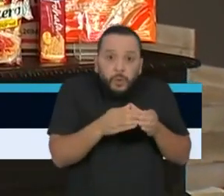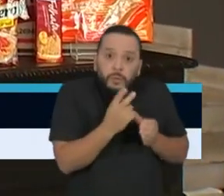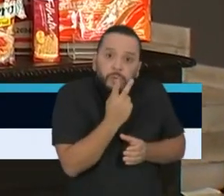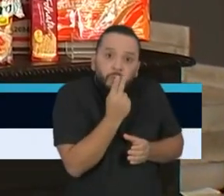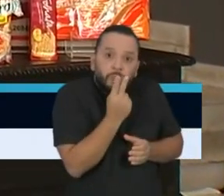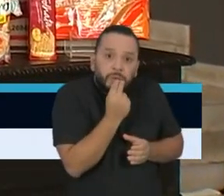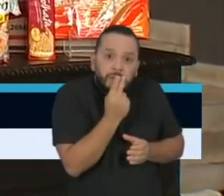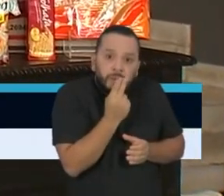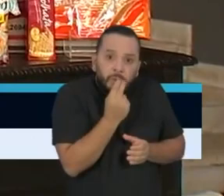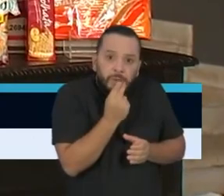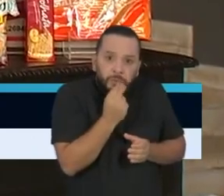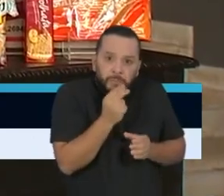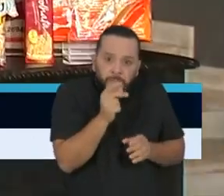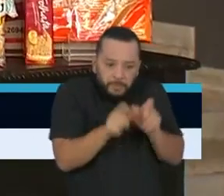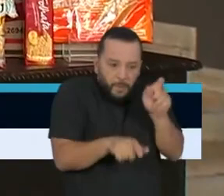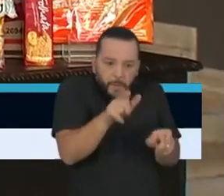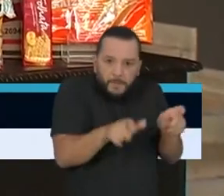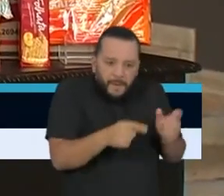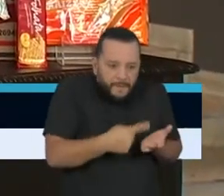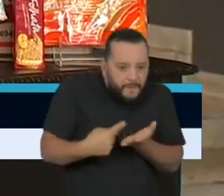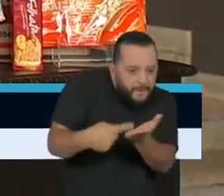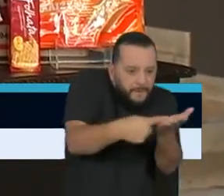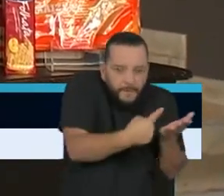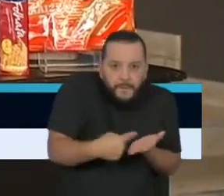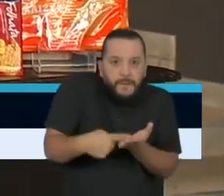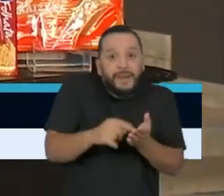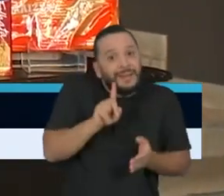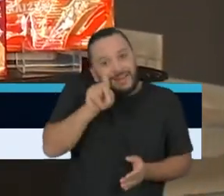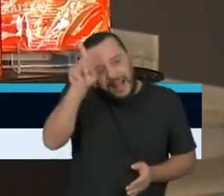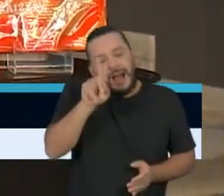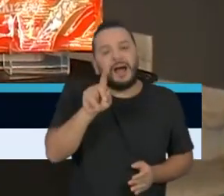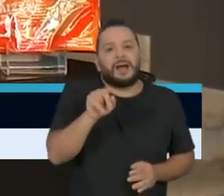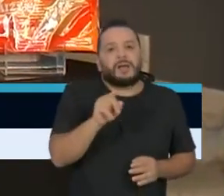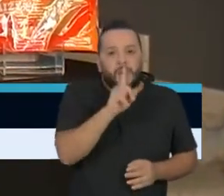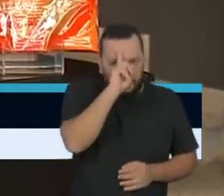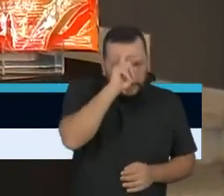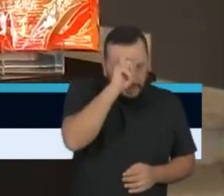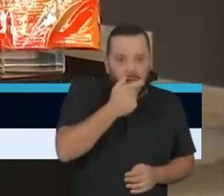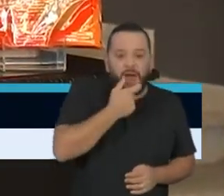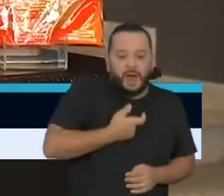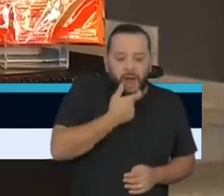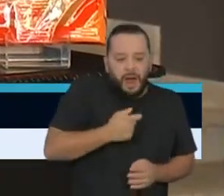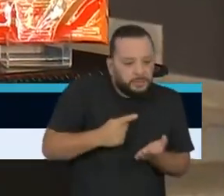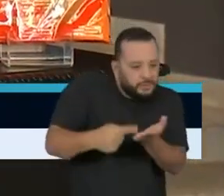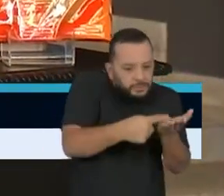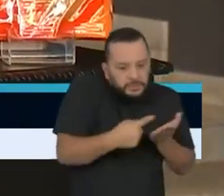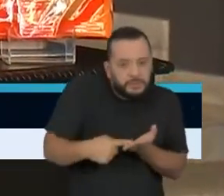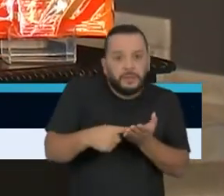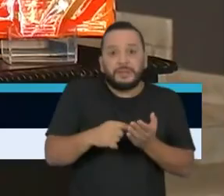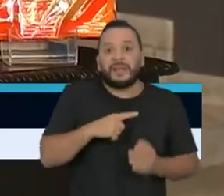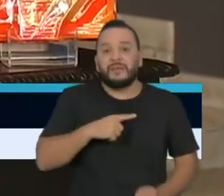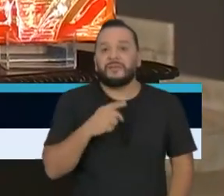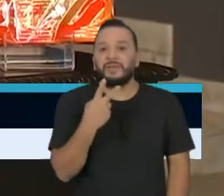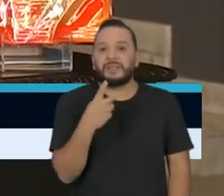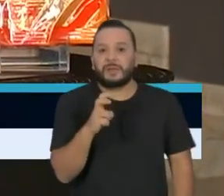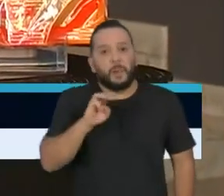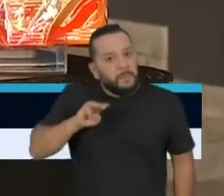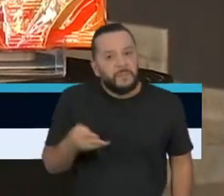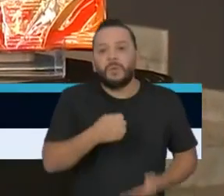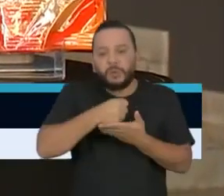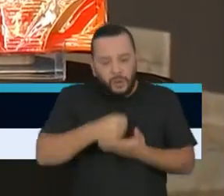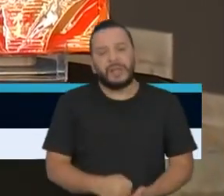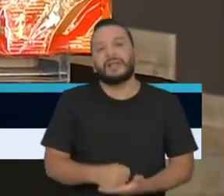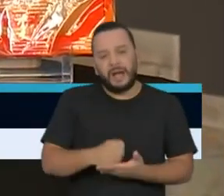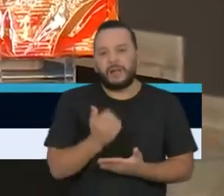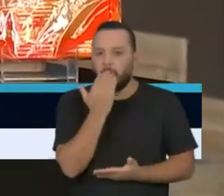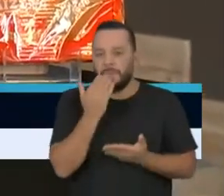Hospital Albert Einstein. São 25 mil toneladas por mês de comida de qualidade. Carne,